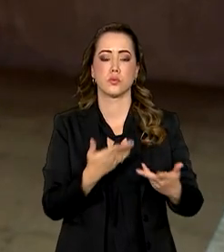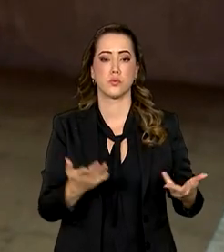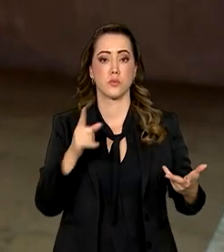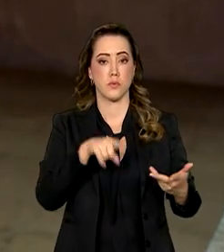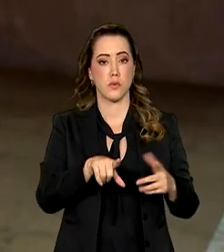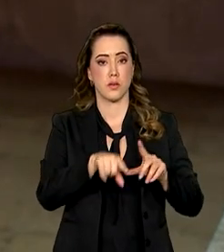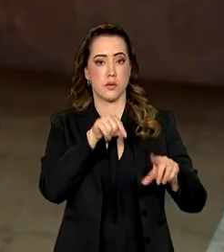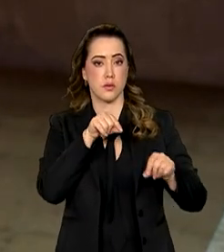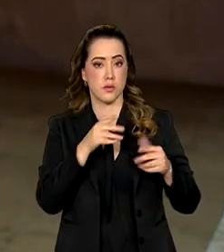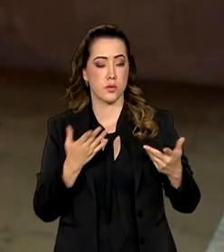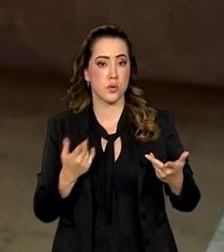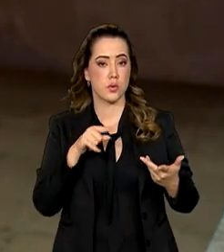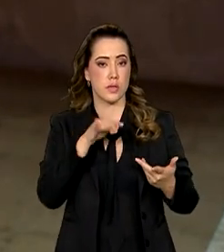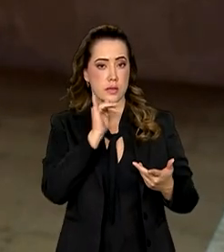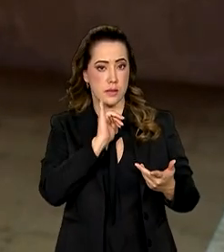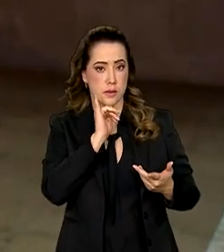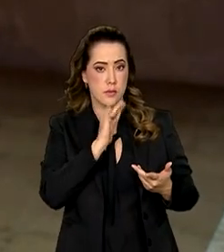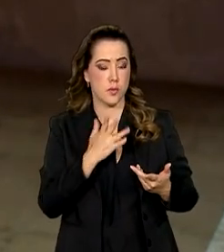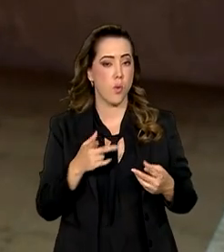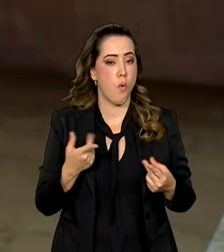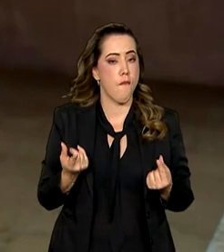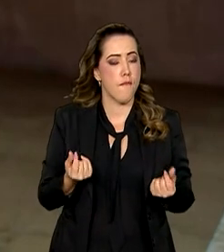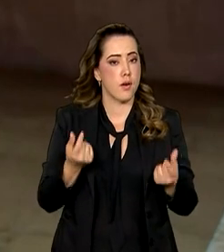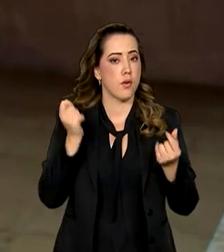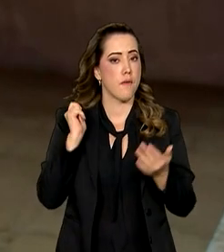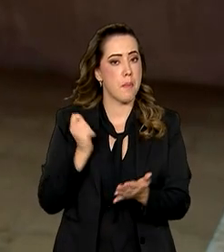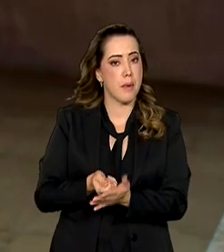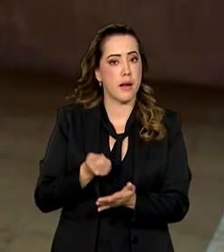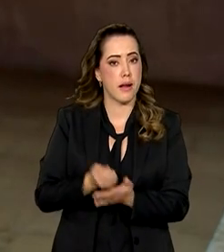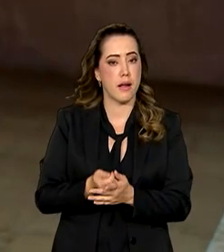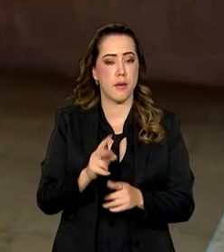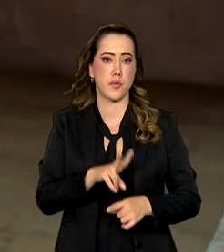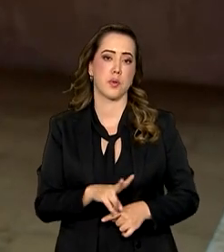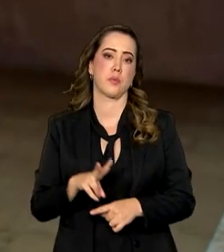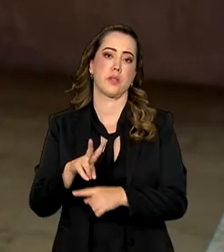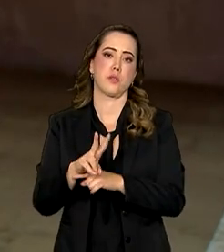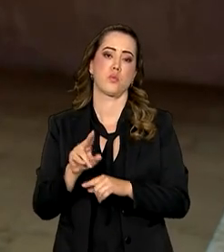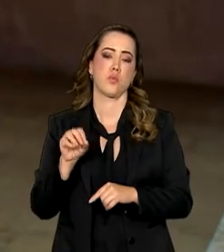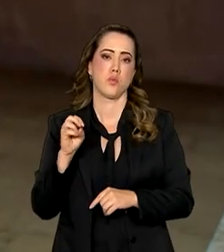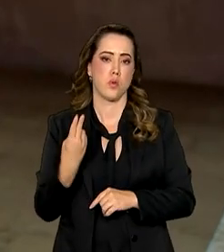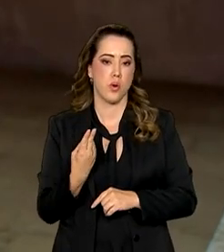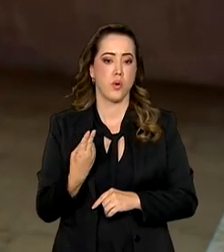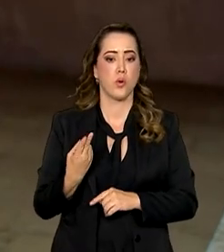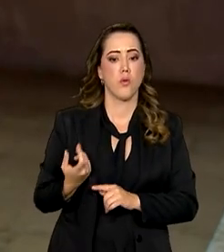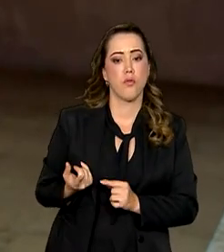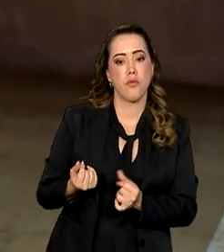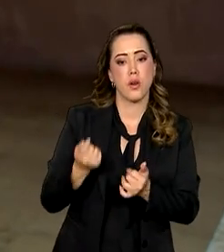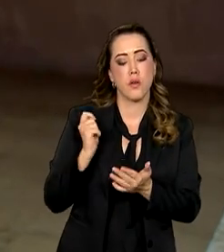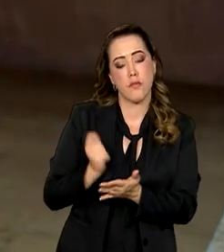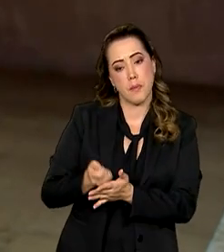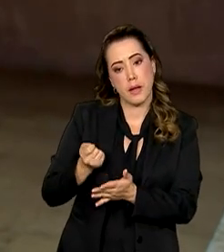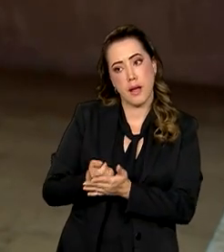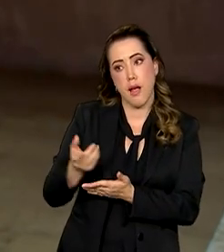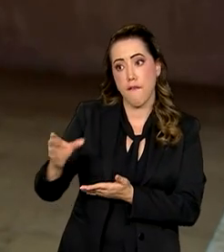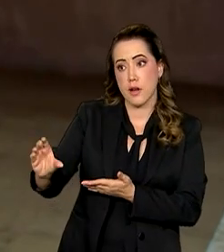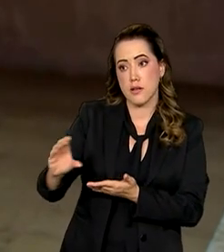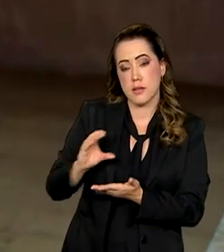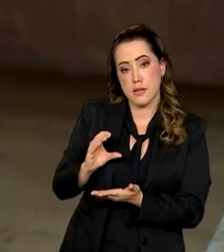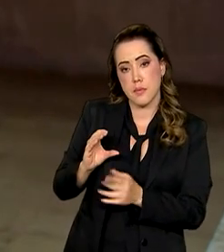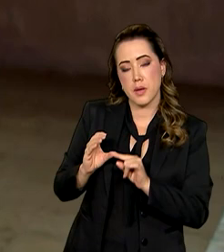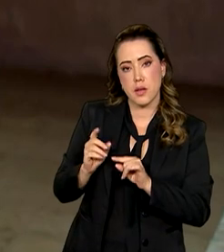define, por exemplo, quanto o consumidor vai pagar por um empréstimo, ou ainda o valor que o investidor vai receber